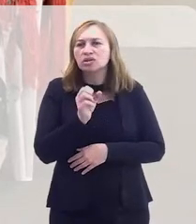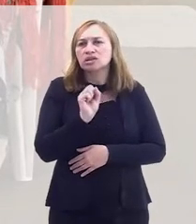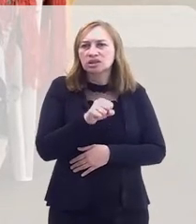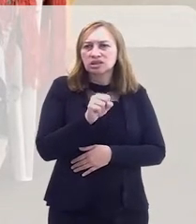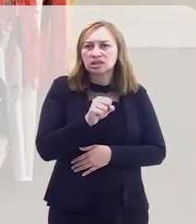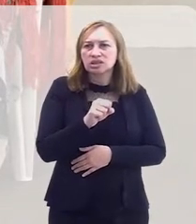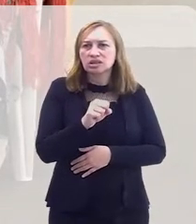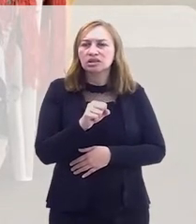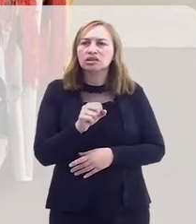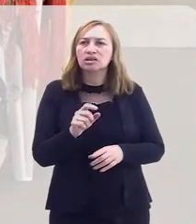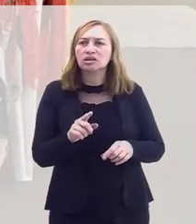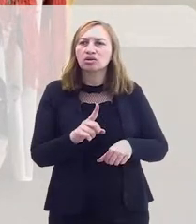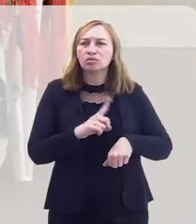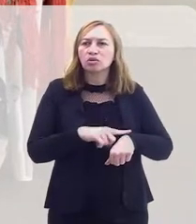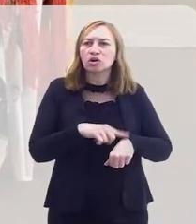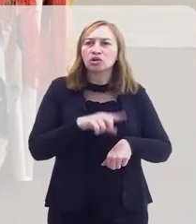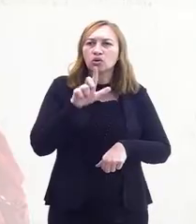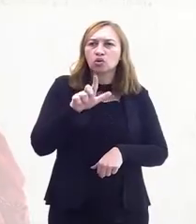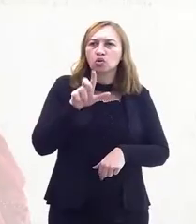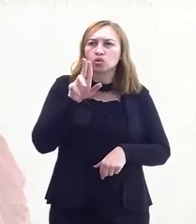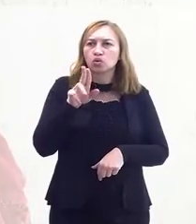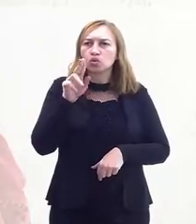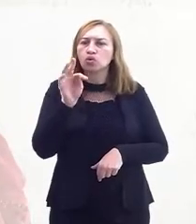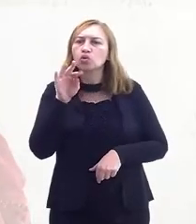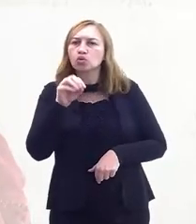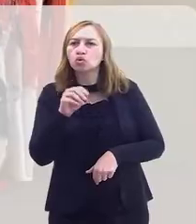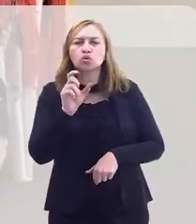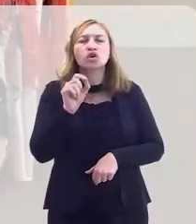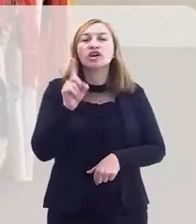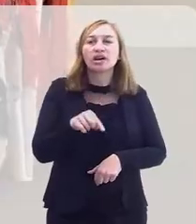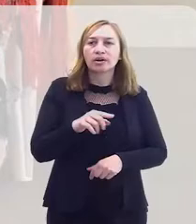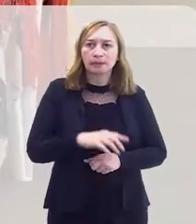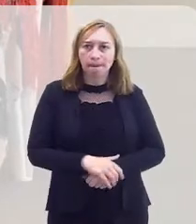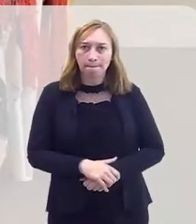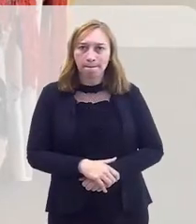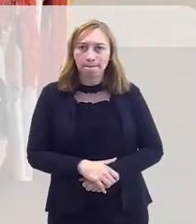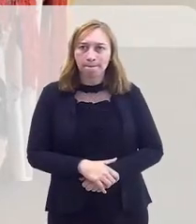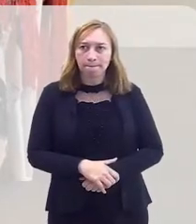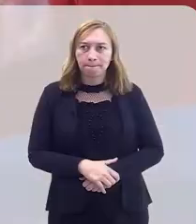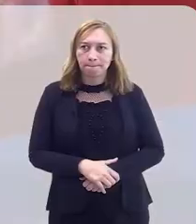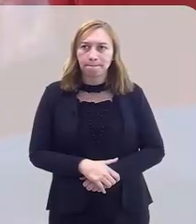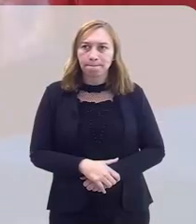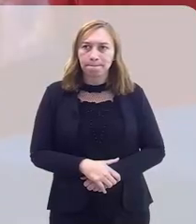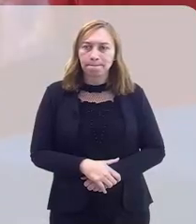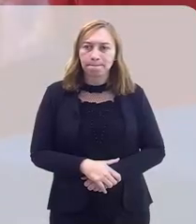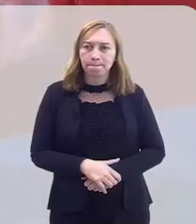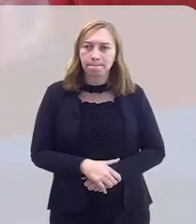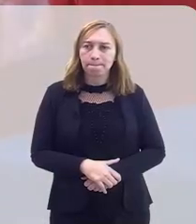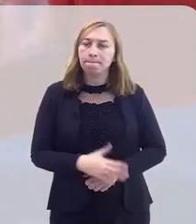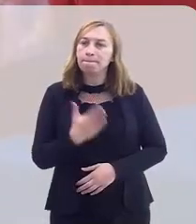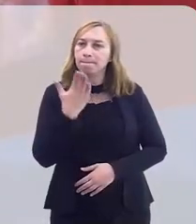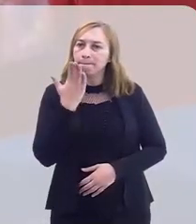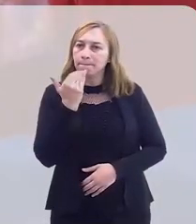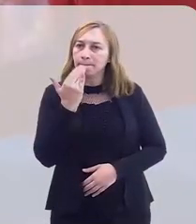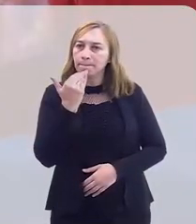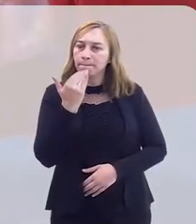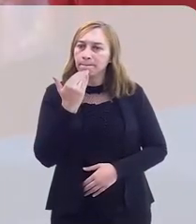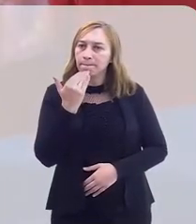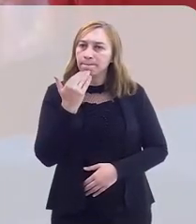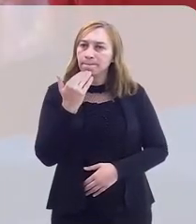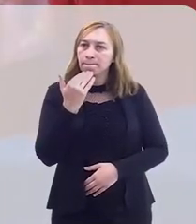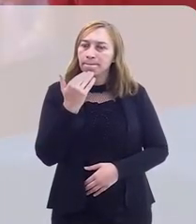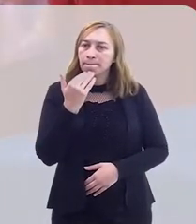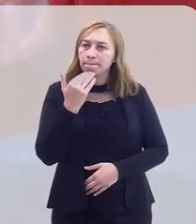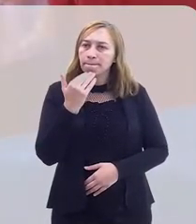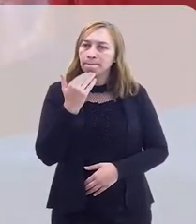certo? Sim, aí tem a parte do luto. O que é isso? Sim, é um almoço,